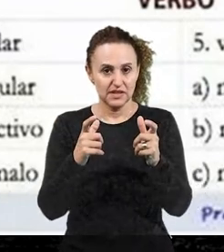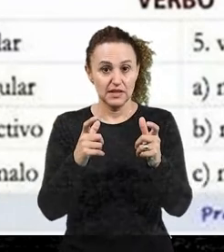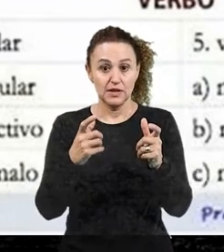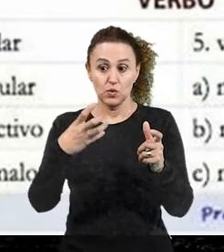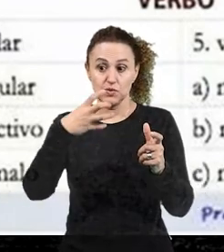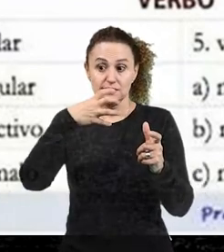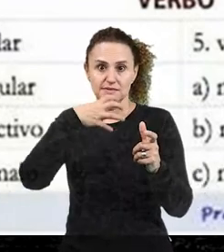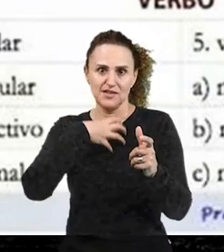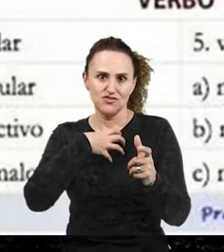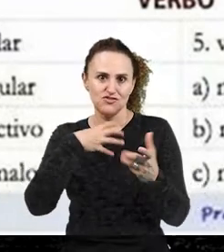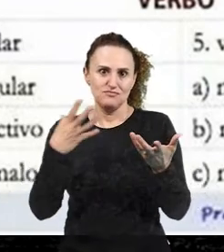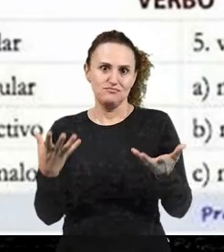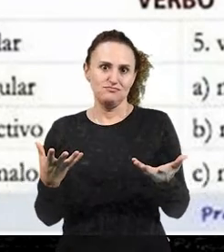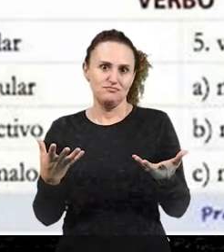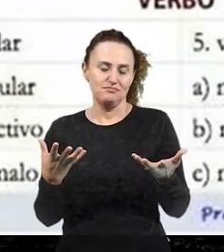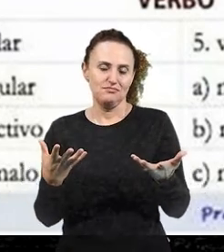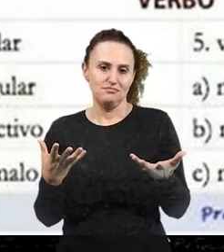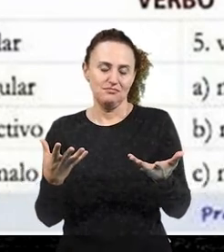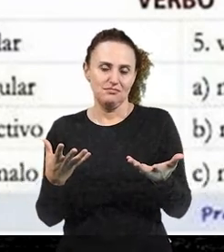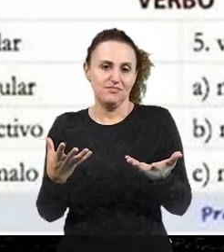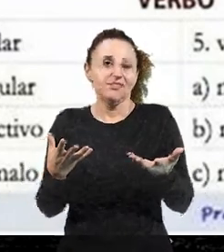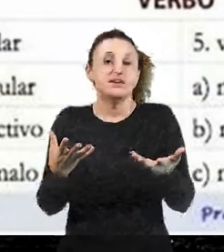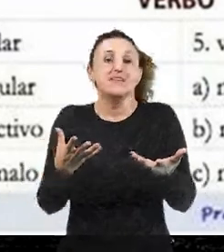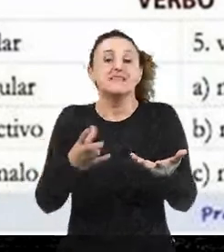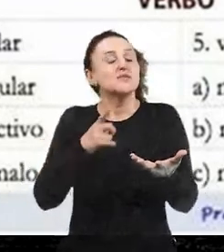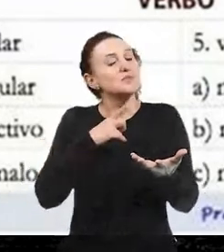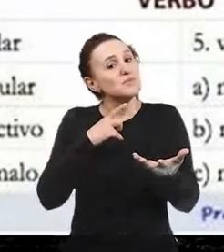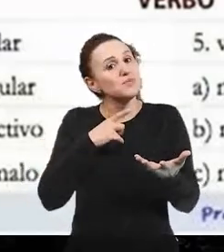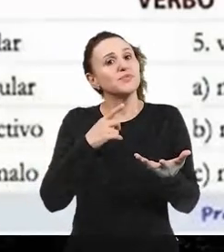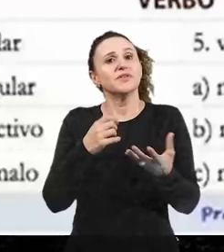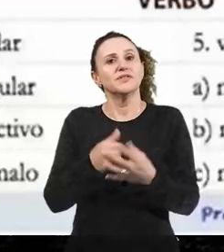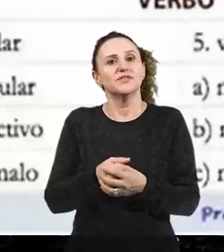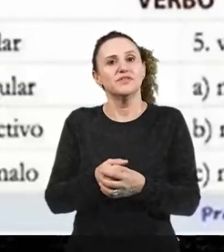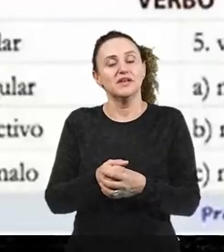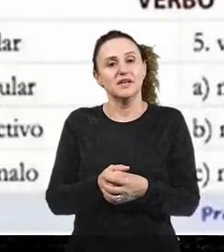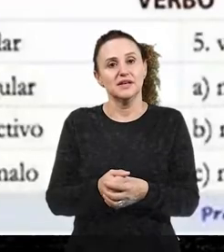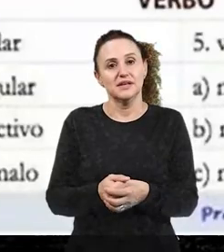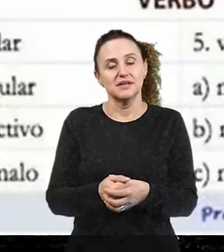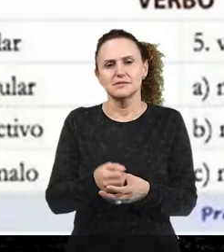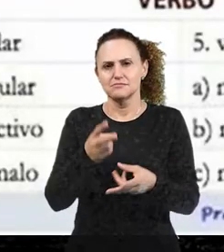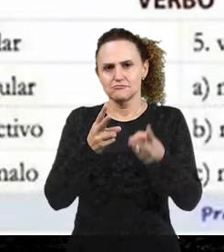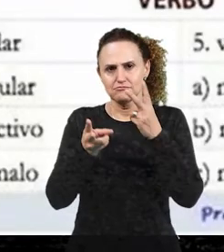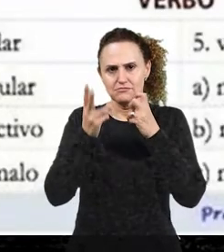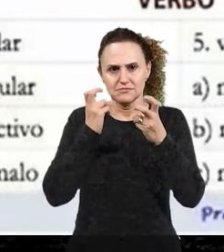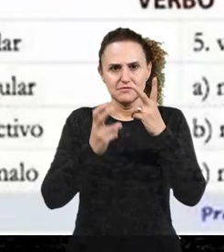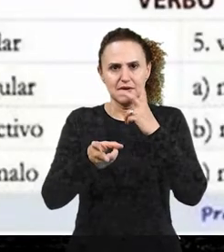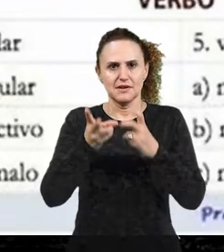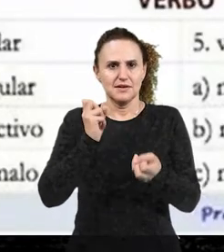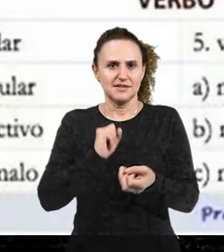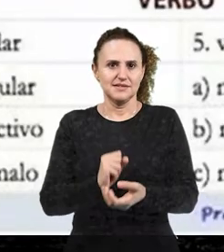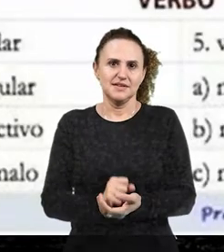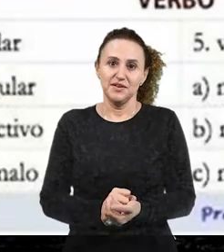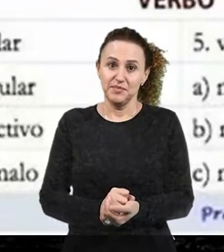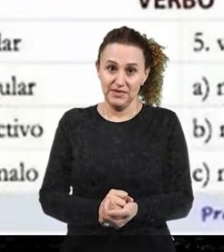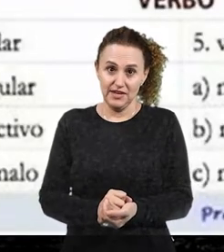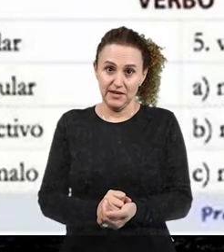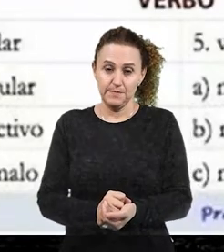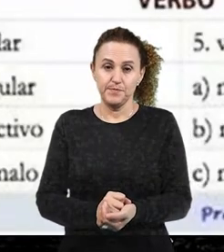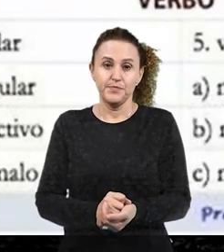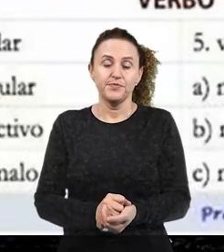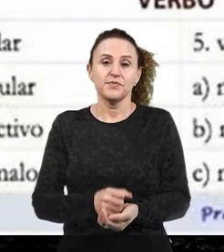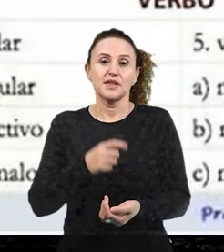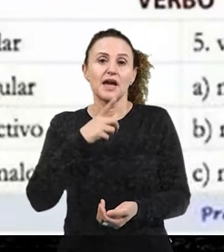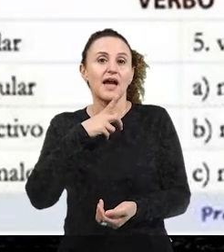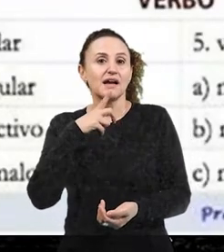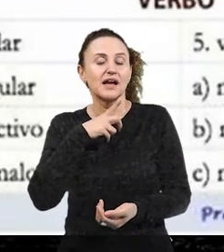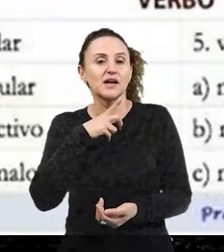sentido, né? Então, muitas vezes, eu tenho percebido que eu passo algum exercício para